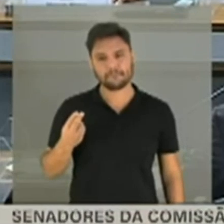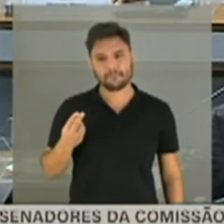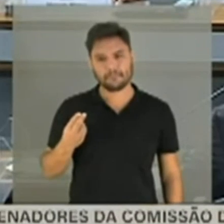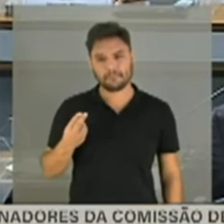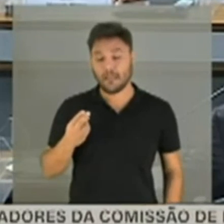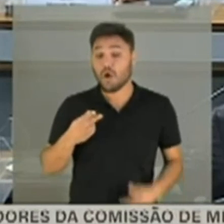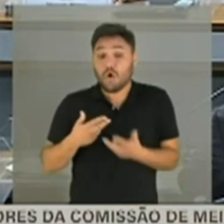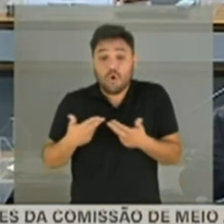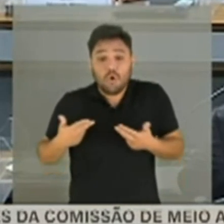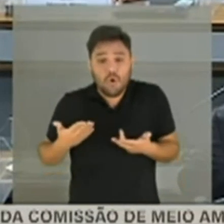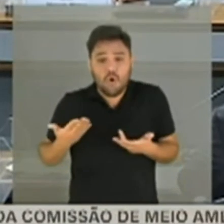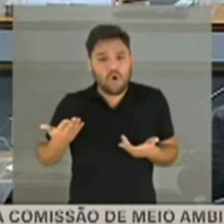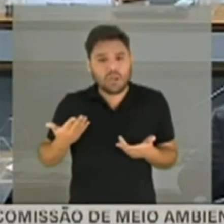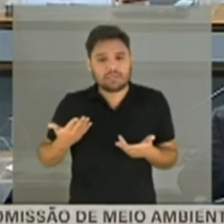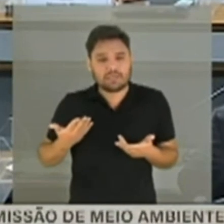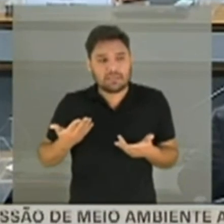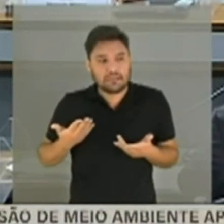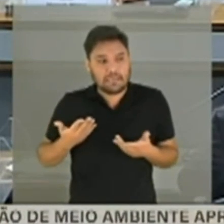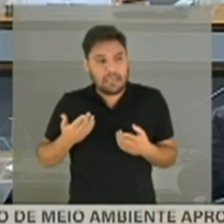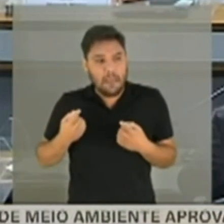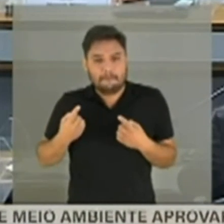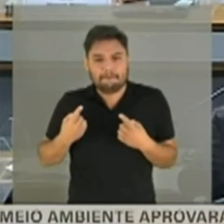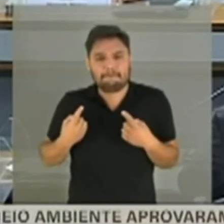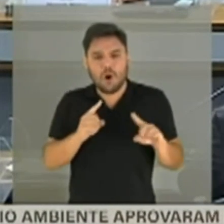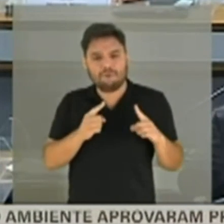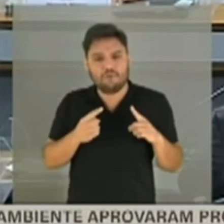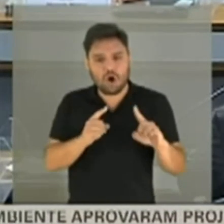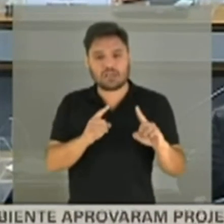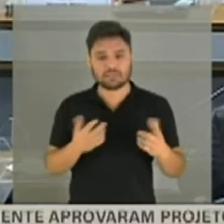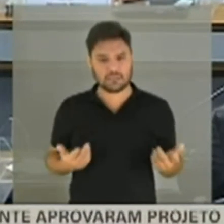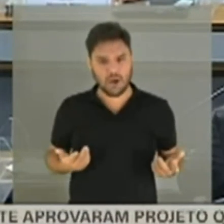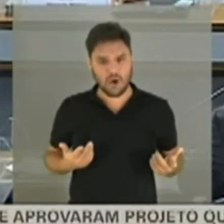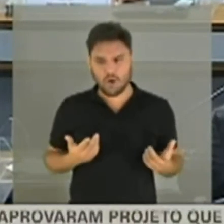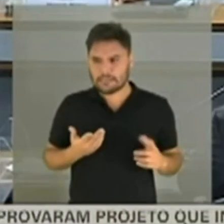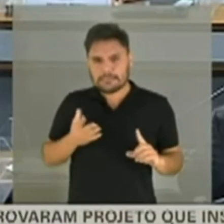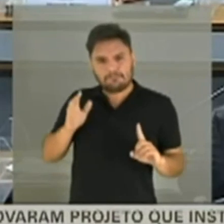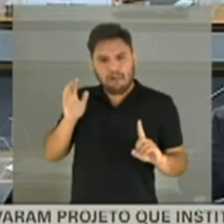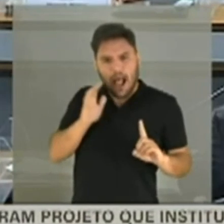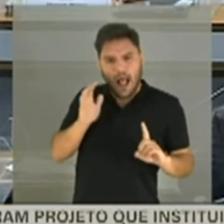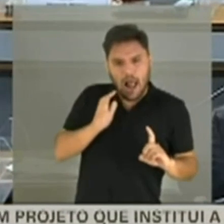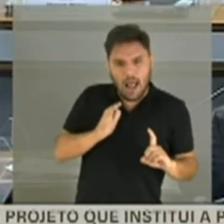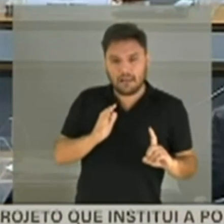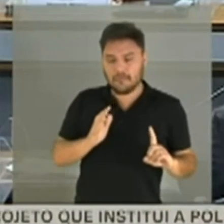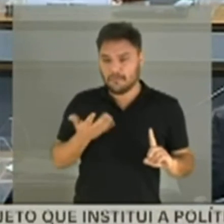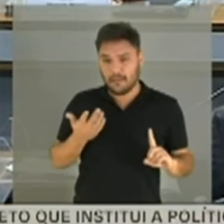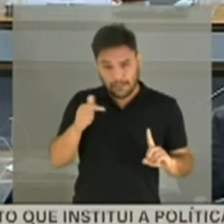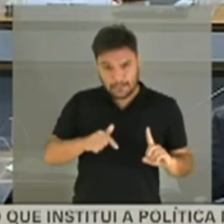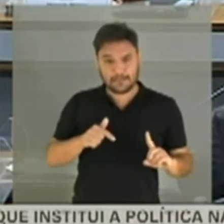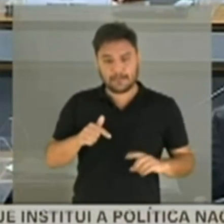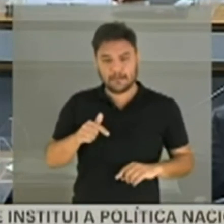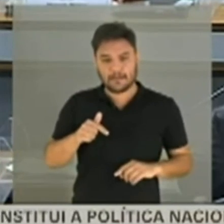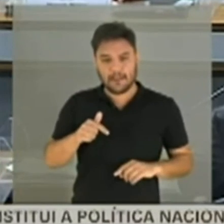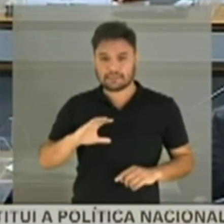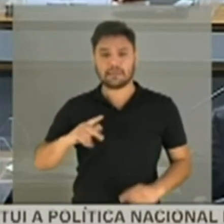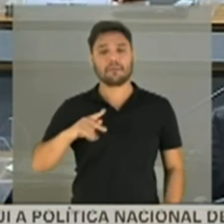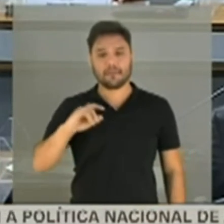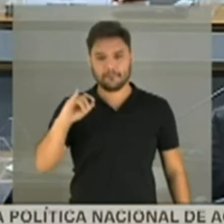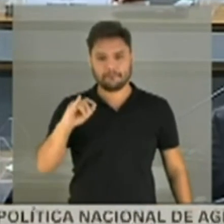atos de provocação, atos de intimidação aos membros dessa comissão parlamentar de inquérito.